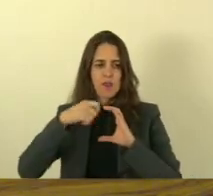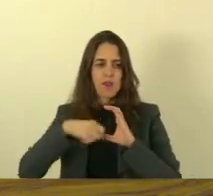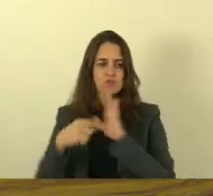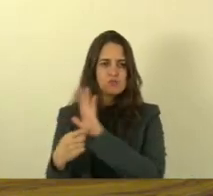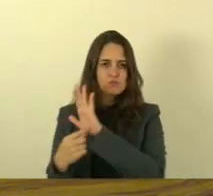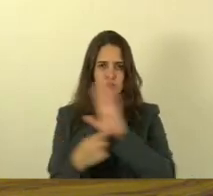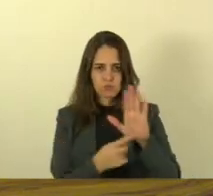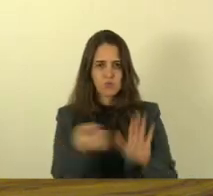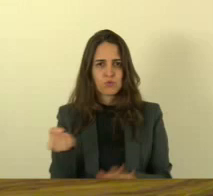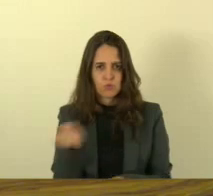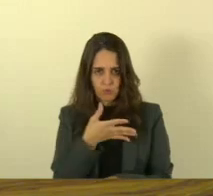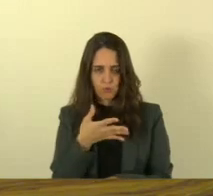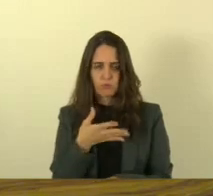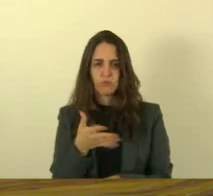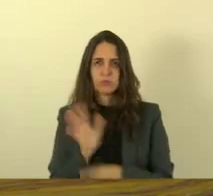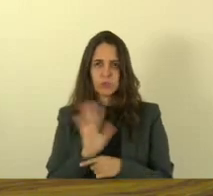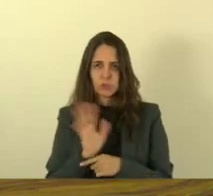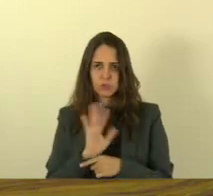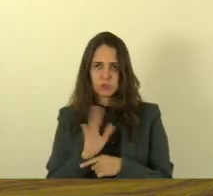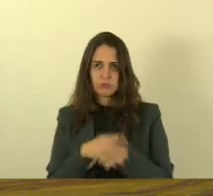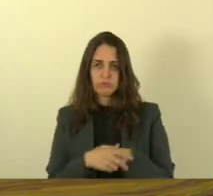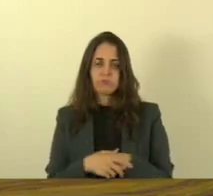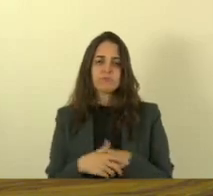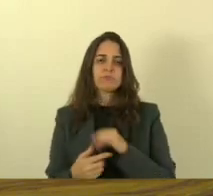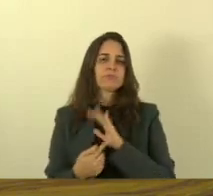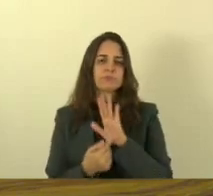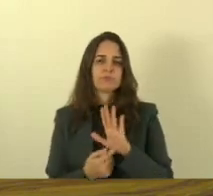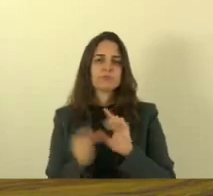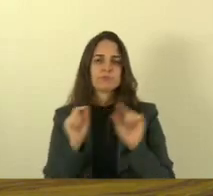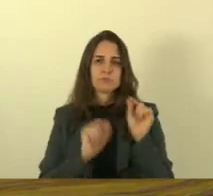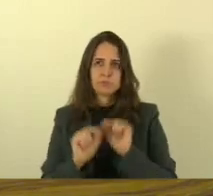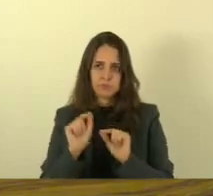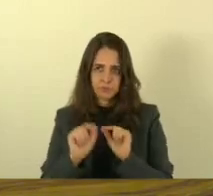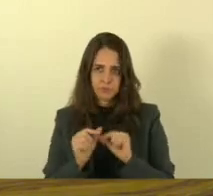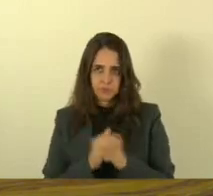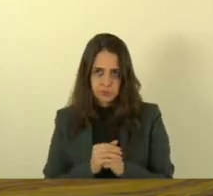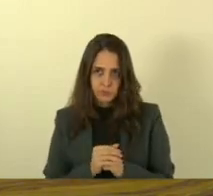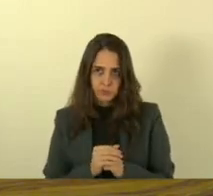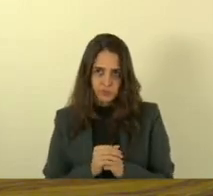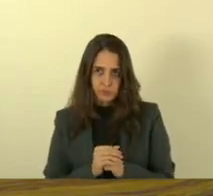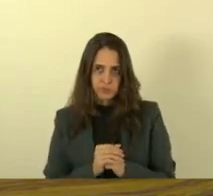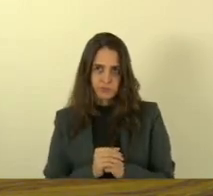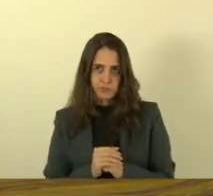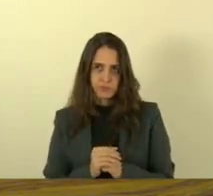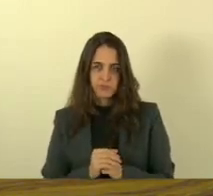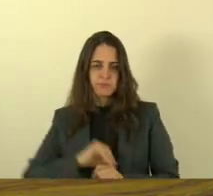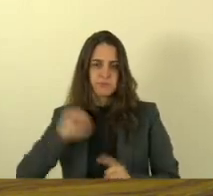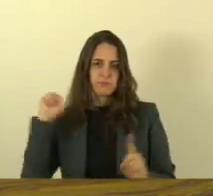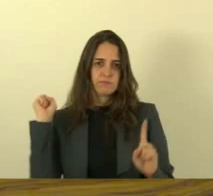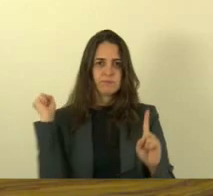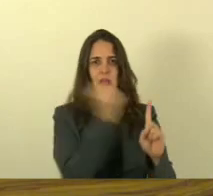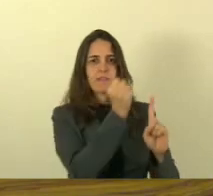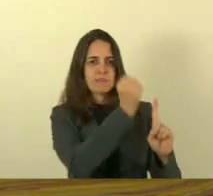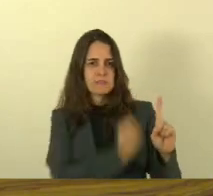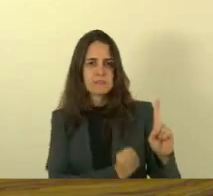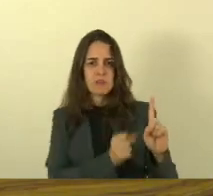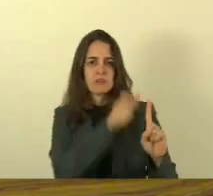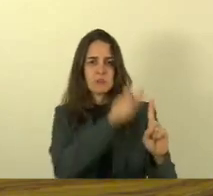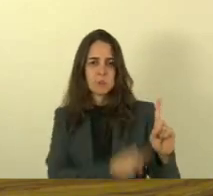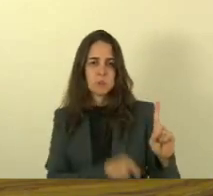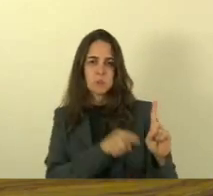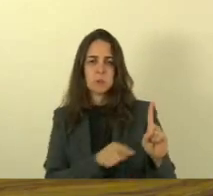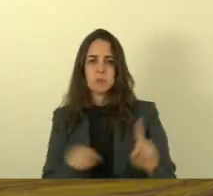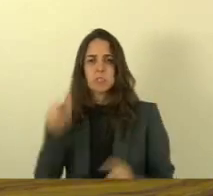onde mostram claramente um assassinato frio onde a própria